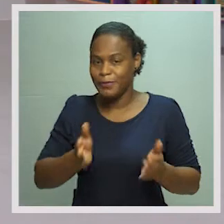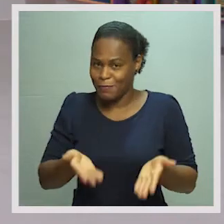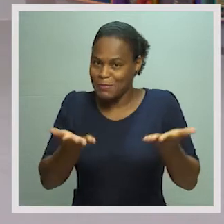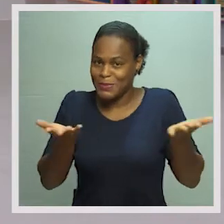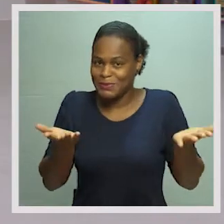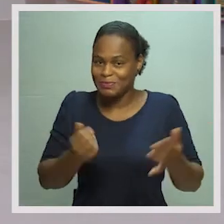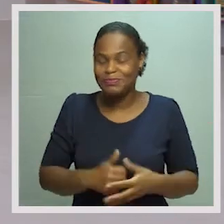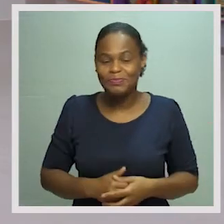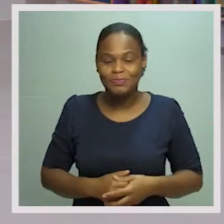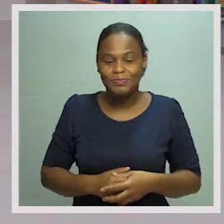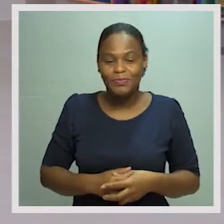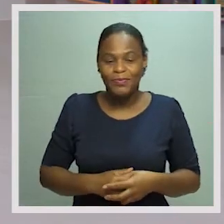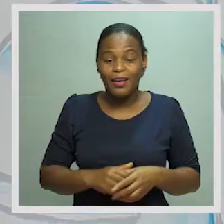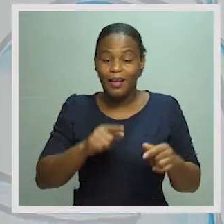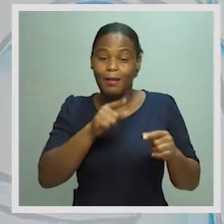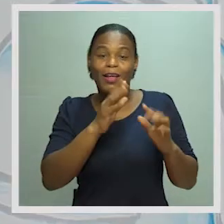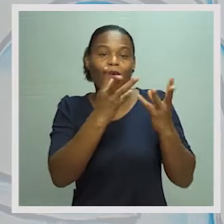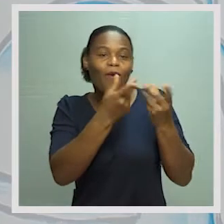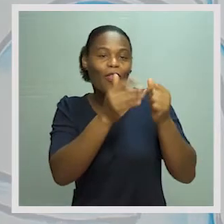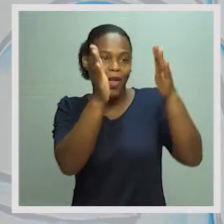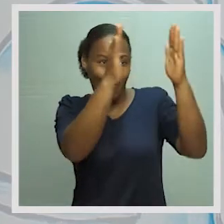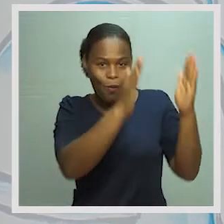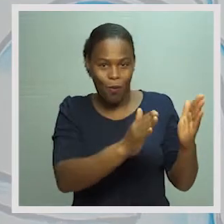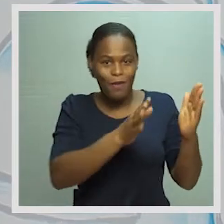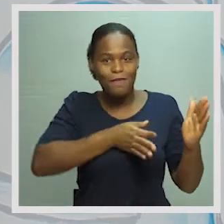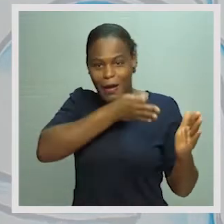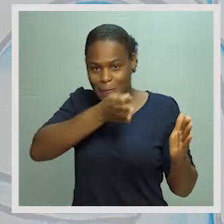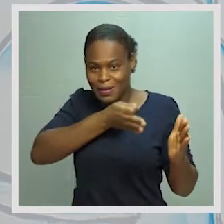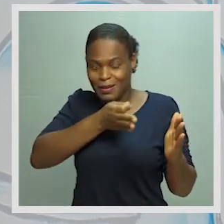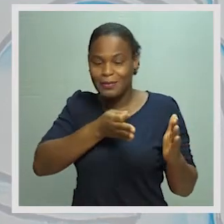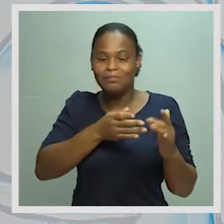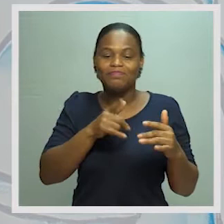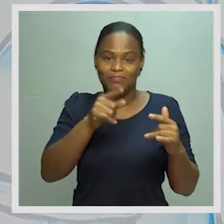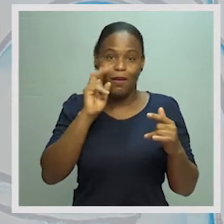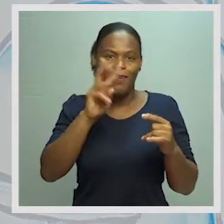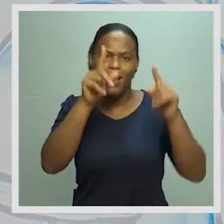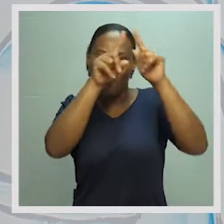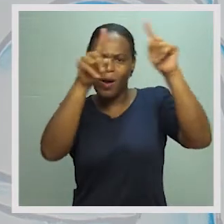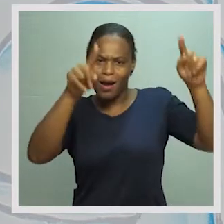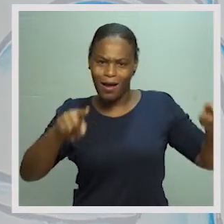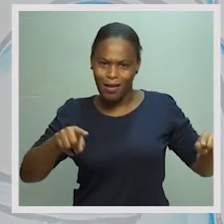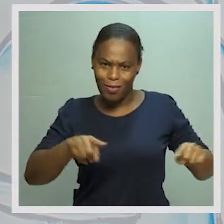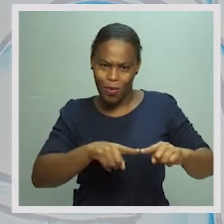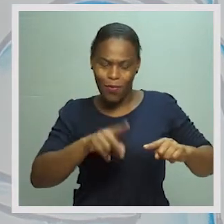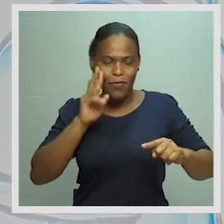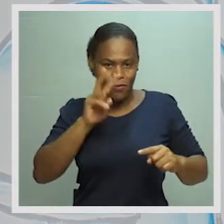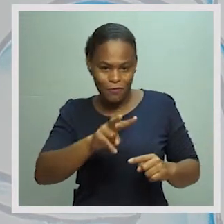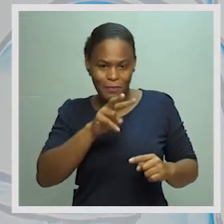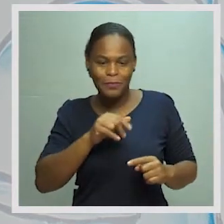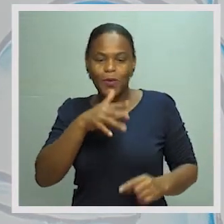Vamos lá. Isto aqui é conta de famílias. Como nós vimos, é um quadro, vocês estão a ver, um quadro,